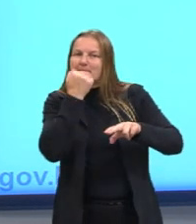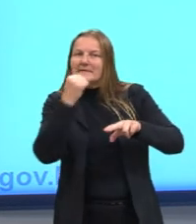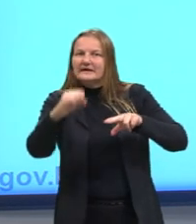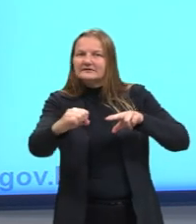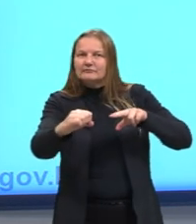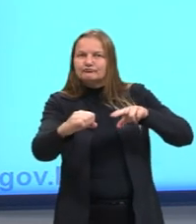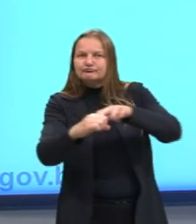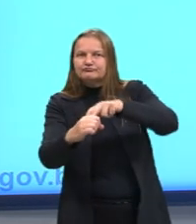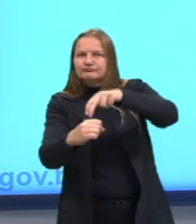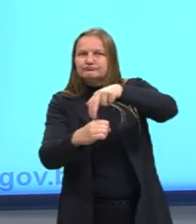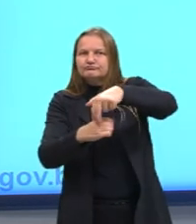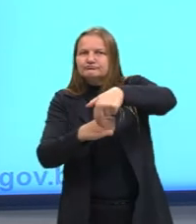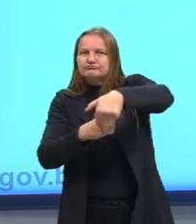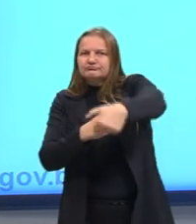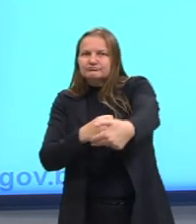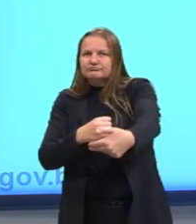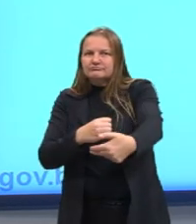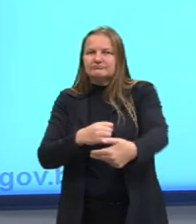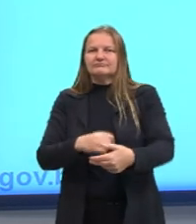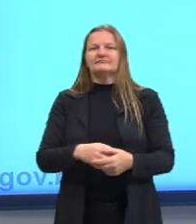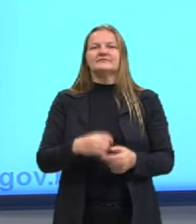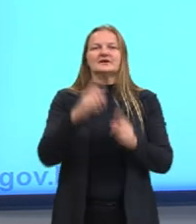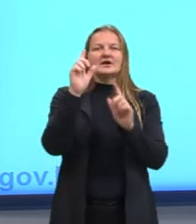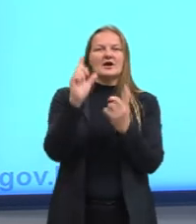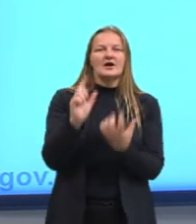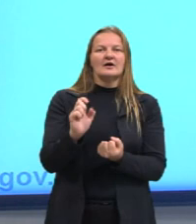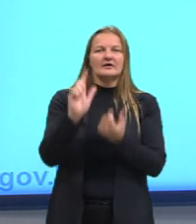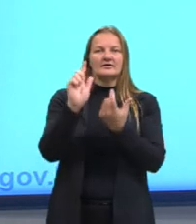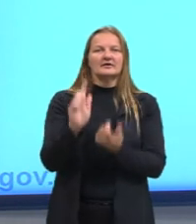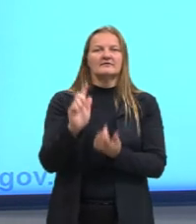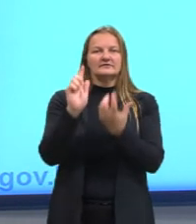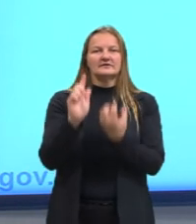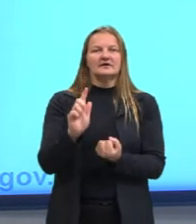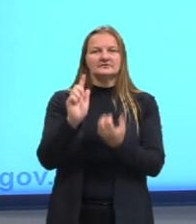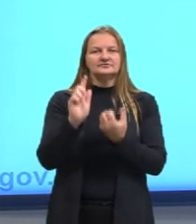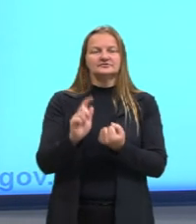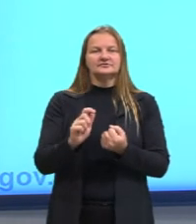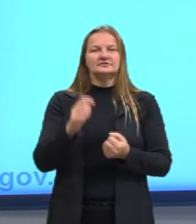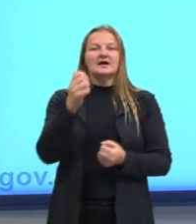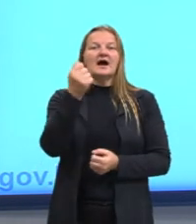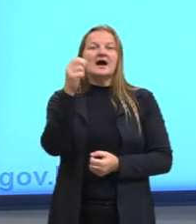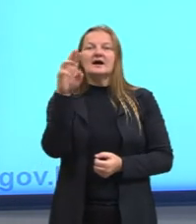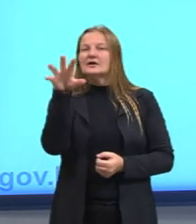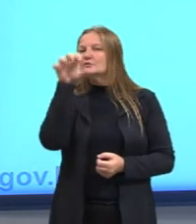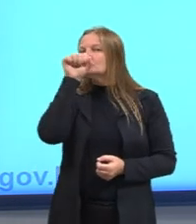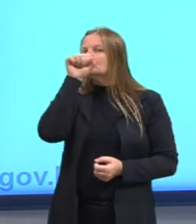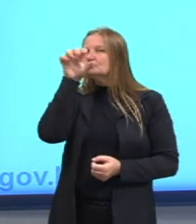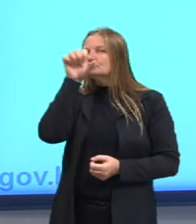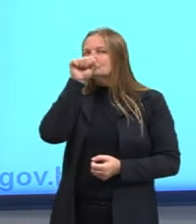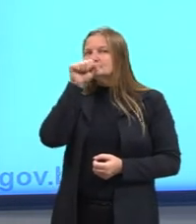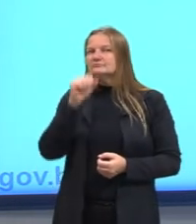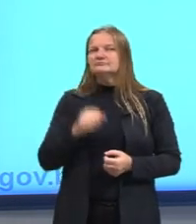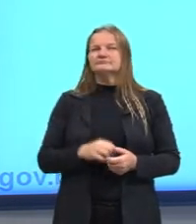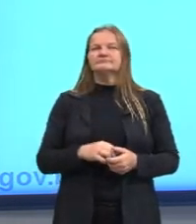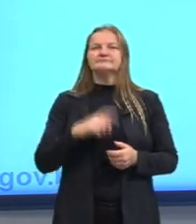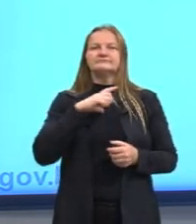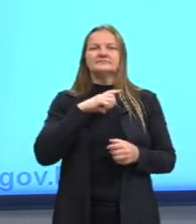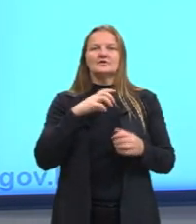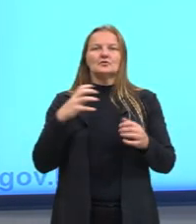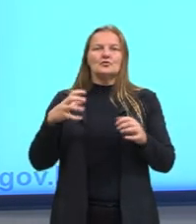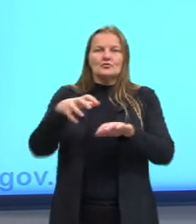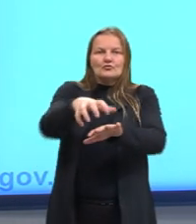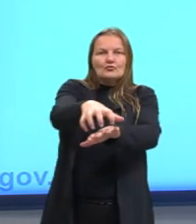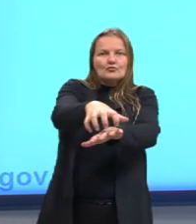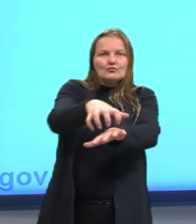tem a força da gravidade agindo, tem a resistência do ar, né? Porque é que ele está num ambiente que tem ar. Então, ele vai tender a